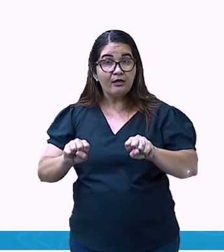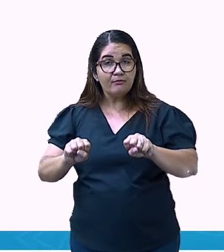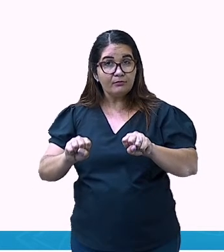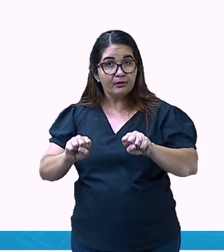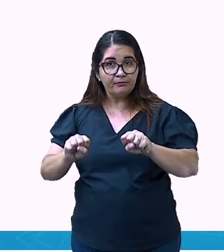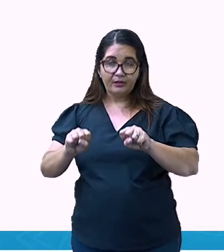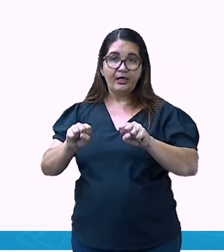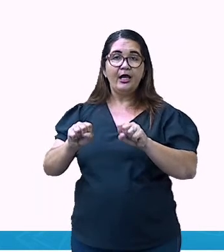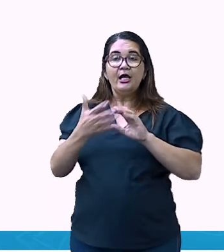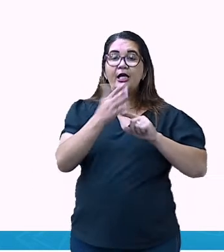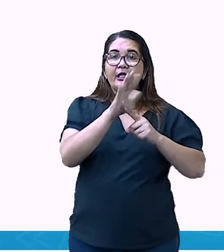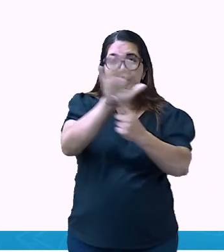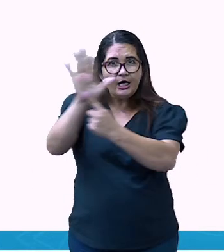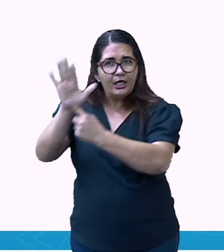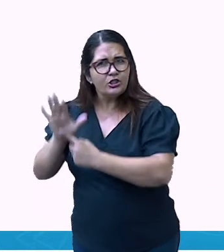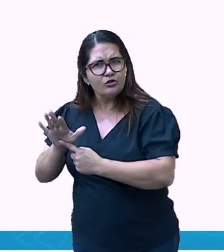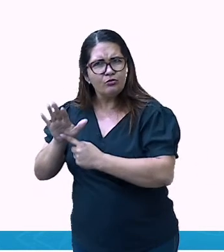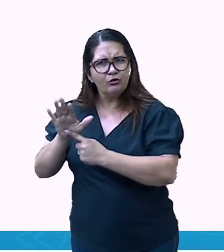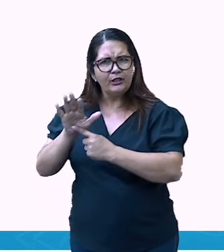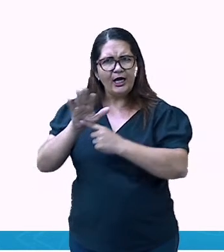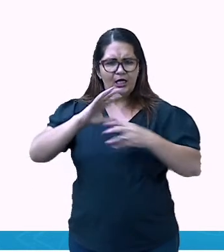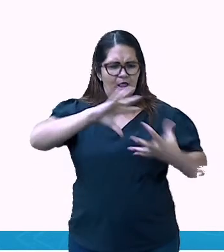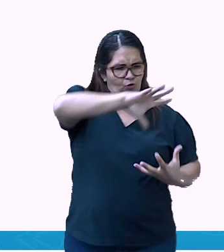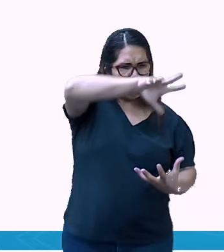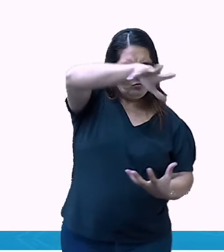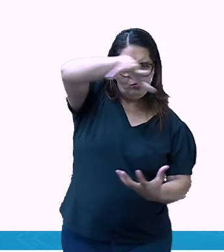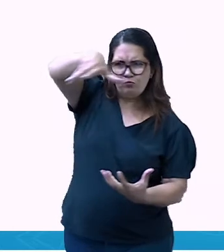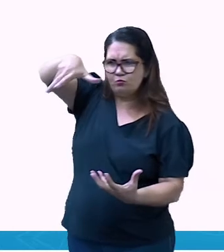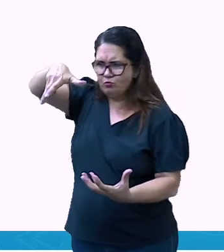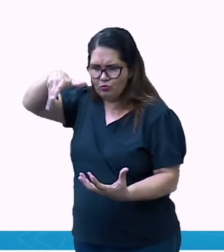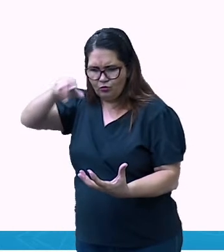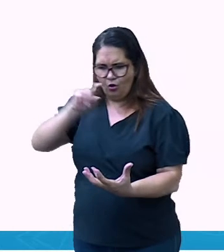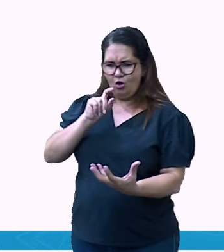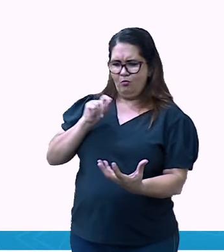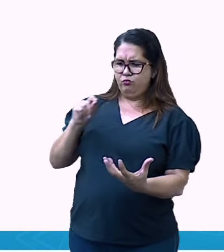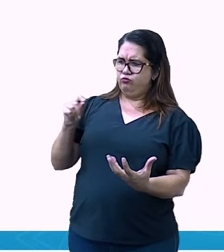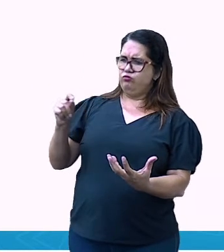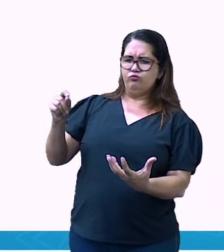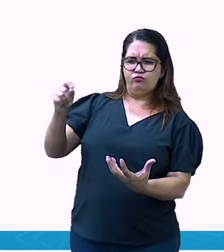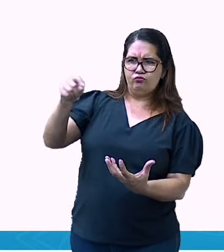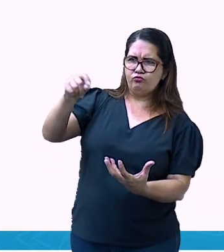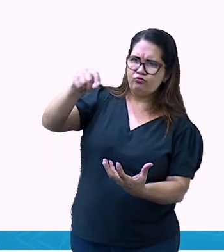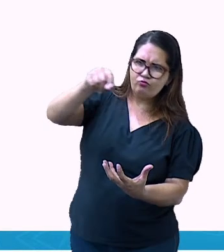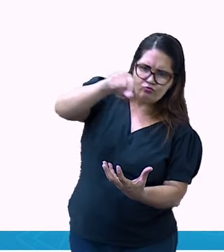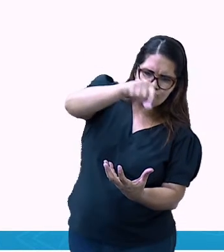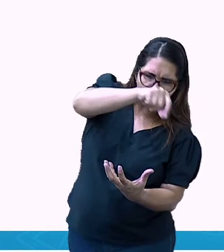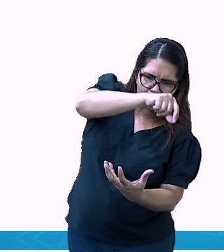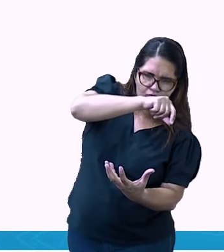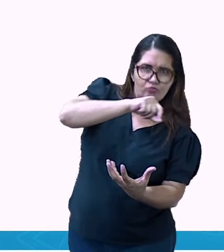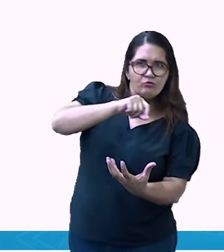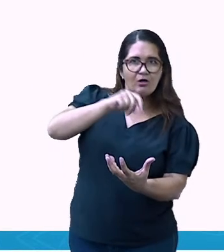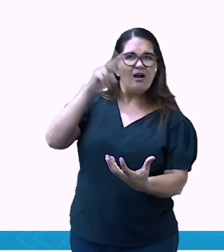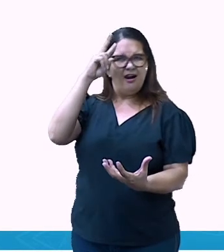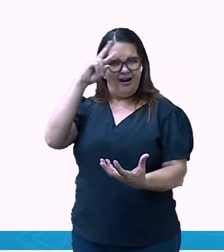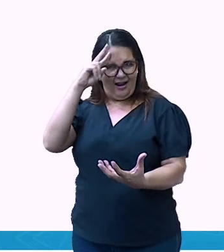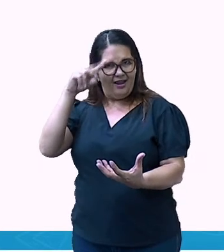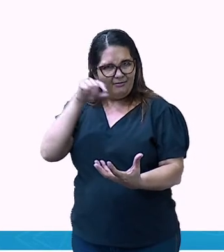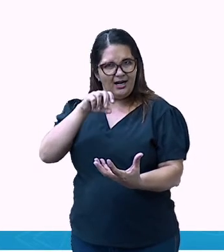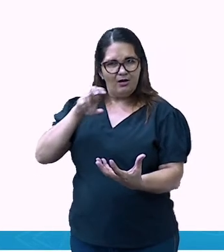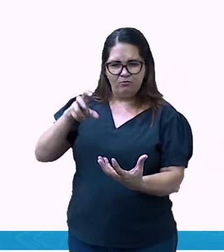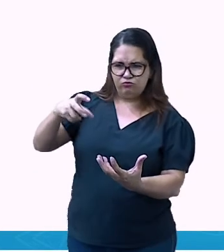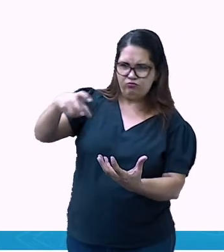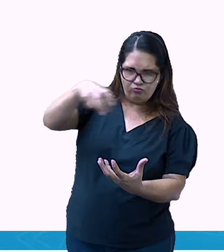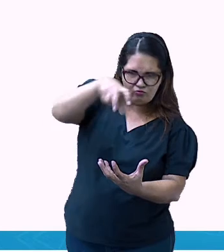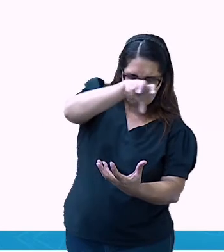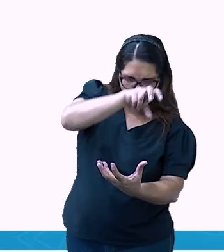posicionamento global. Realmente, global, em todo o nosso planeta. Você consegue, através do GPS,